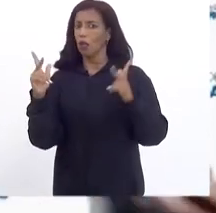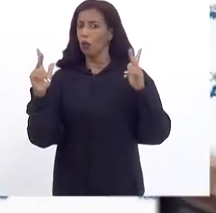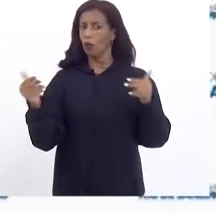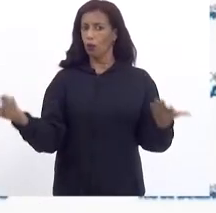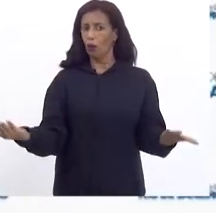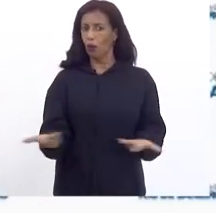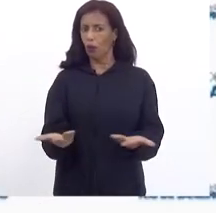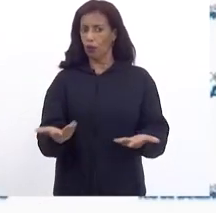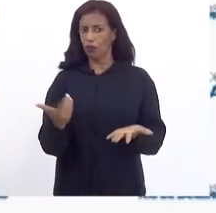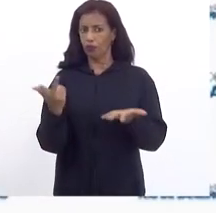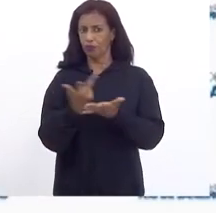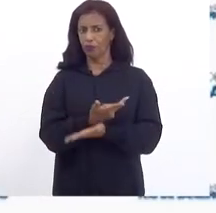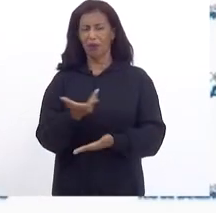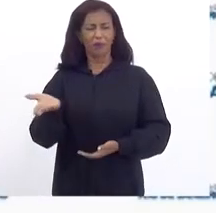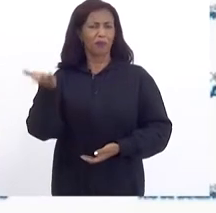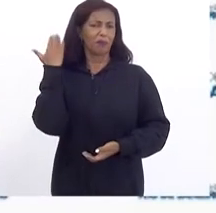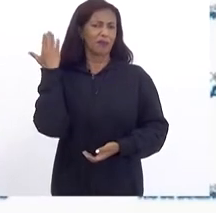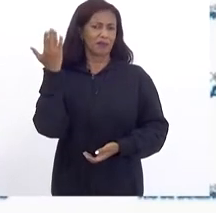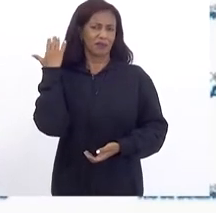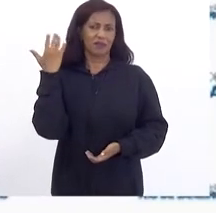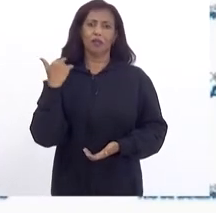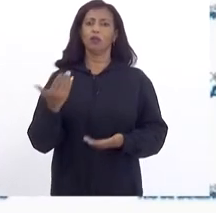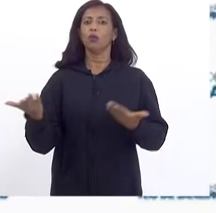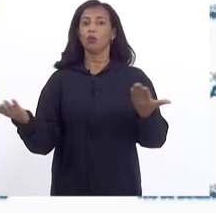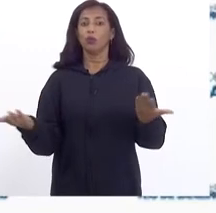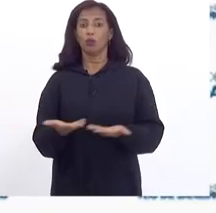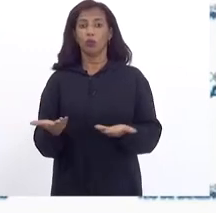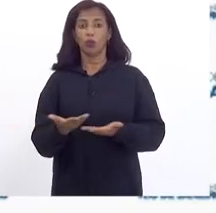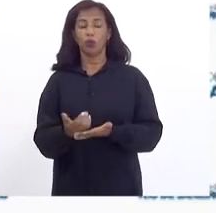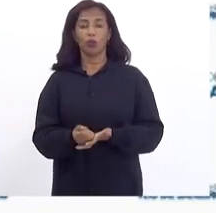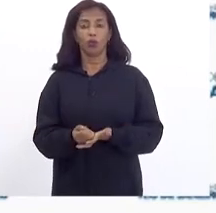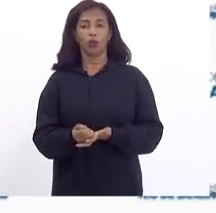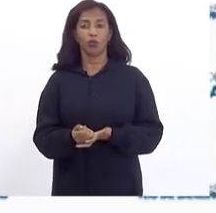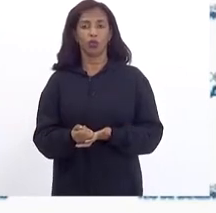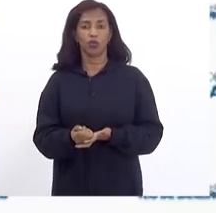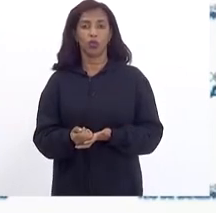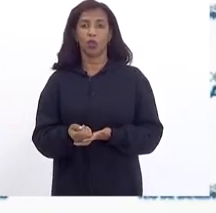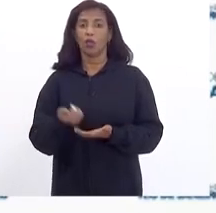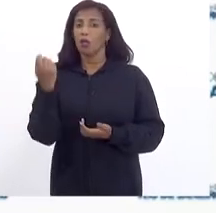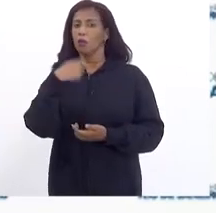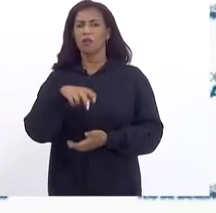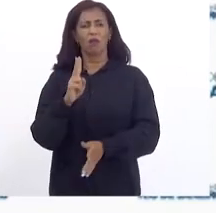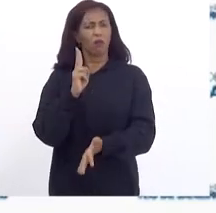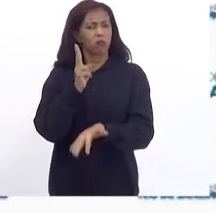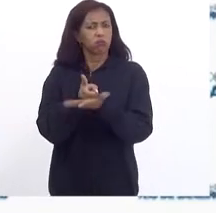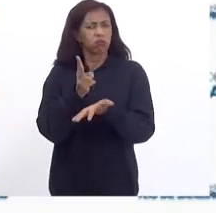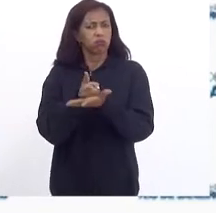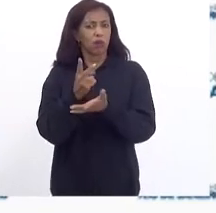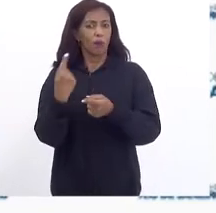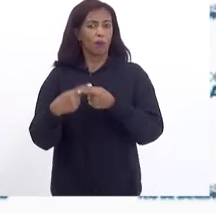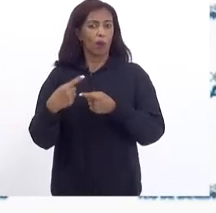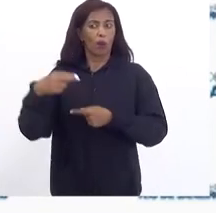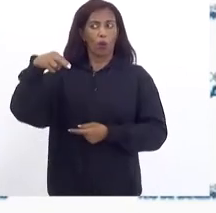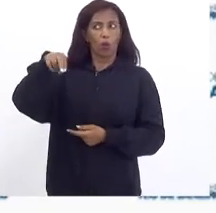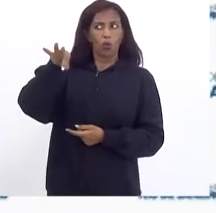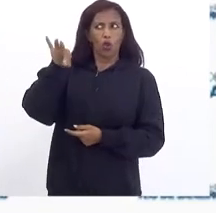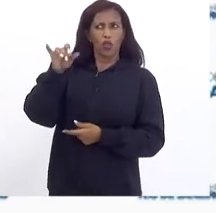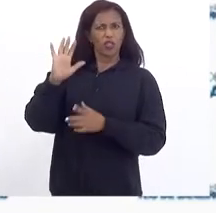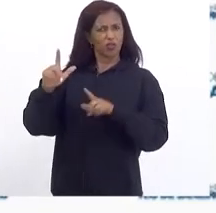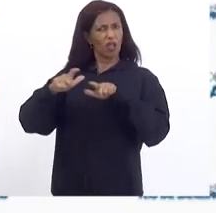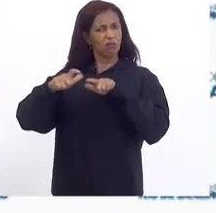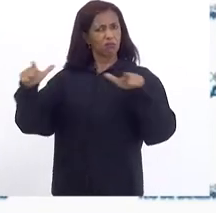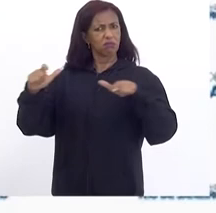hoje Mas isso foi feito No passado Hoje A meu juízo Não deveria se manter Até porque o Nordeste Cresceu muito